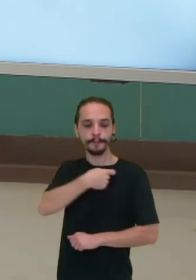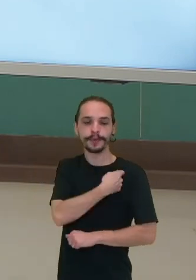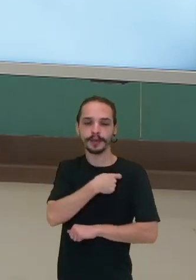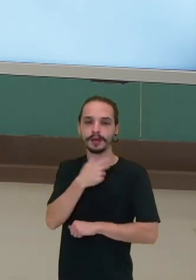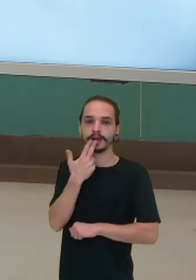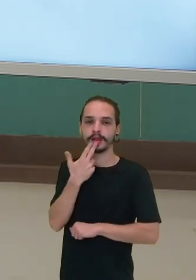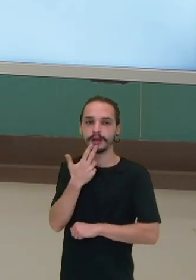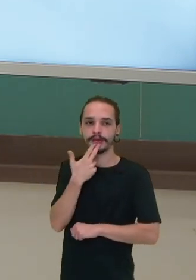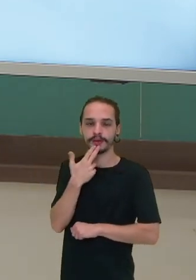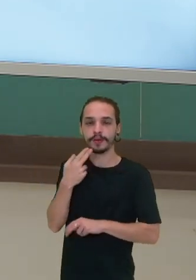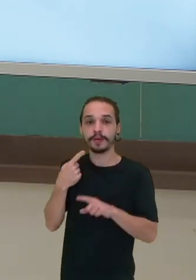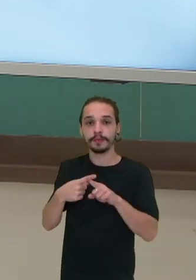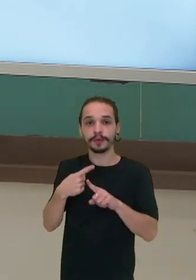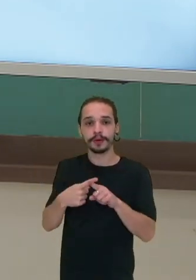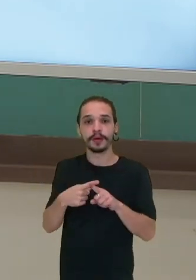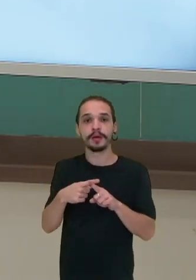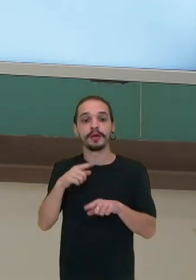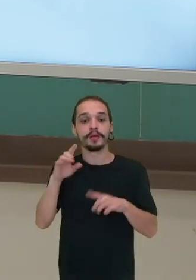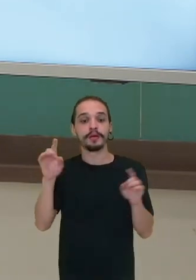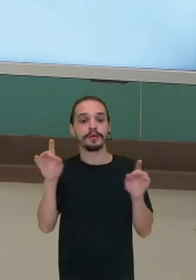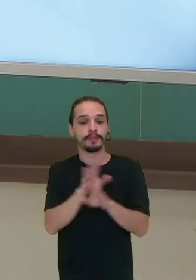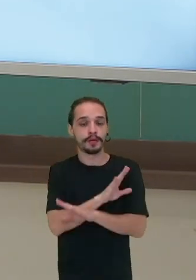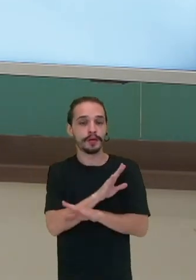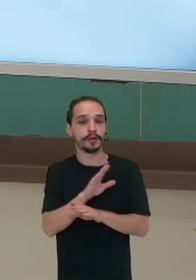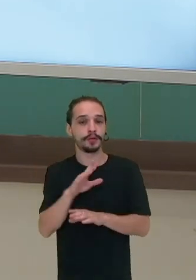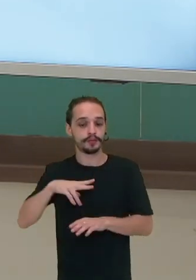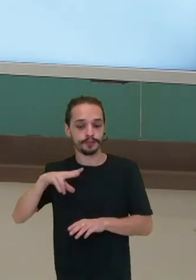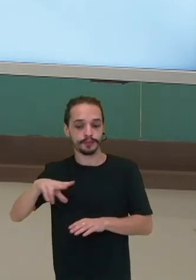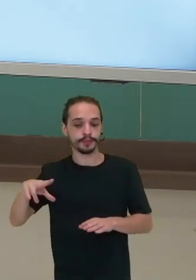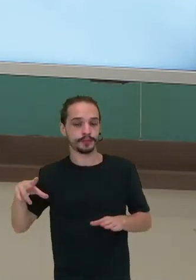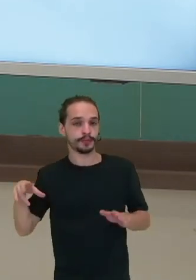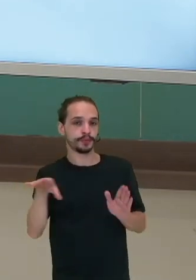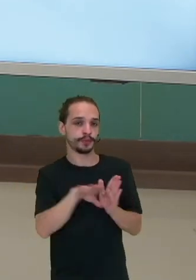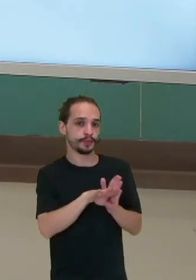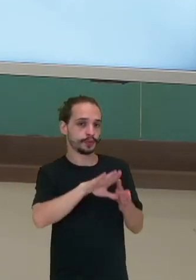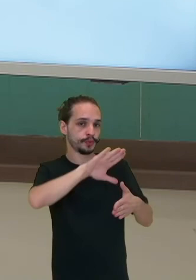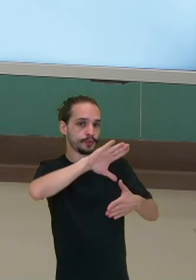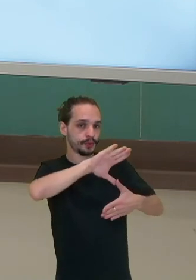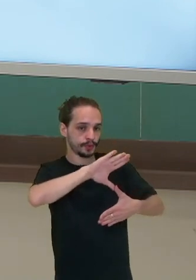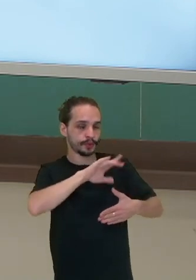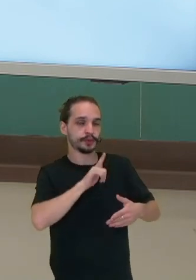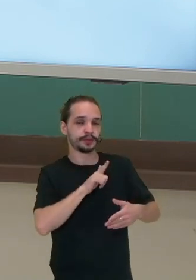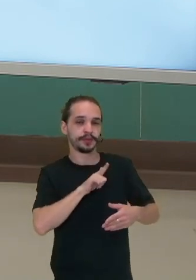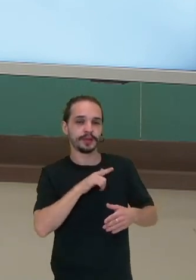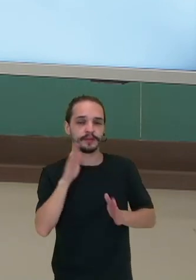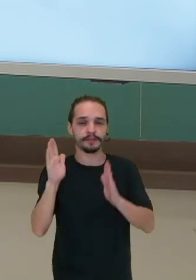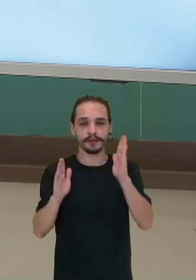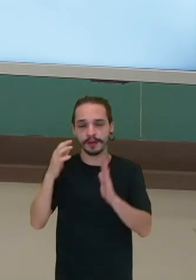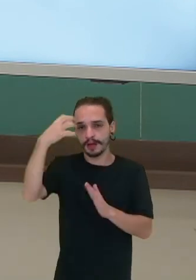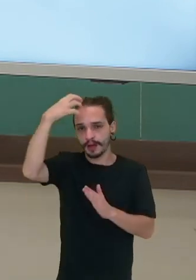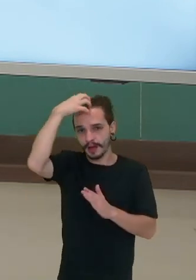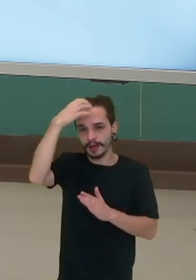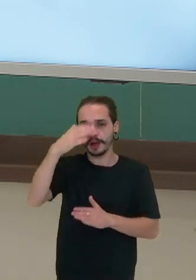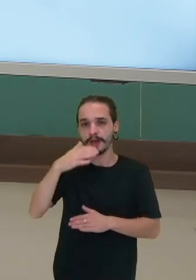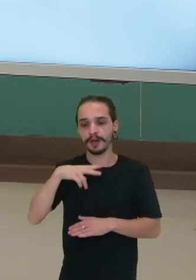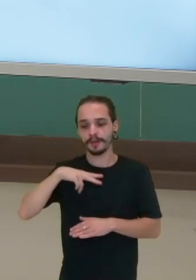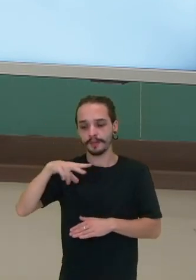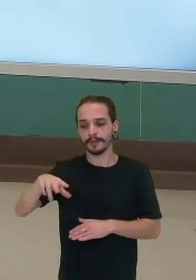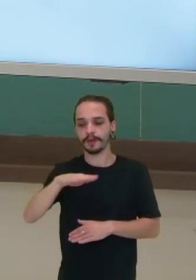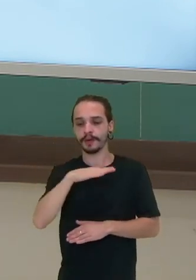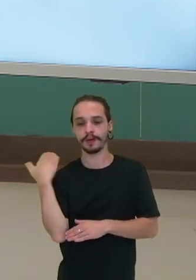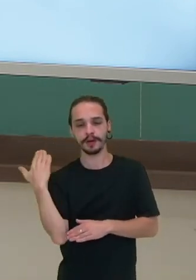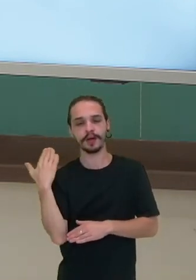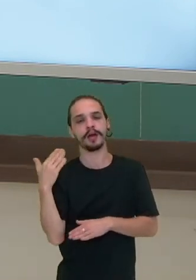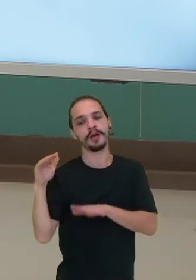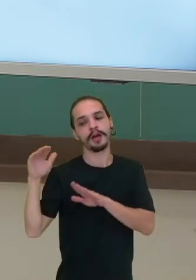mesmo depois dos portugueses terem chegado à América, houve um período, quando o rei de Portugal morre, que o rei espanhol